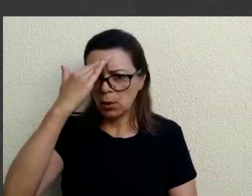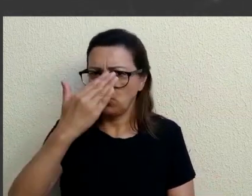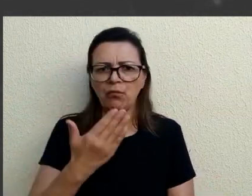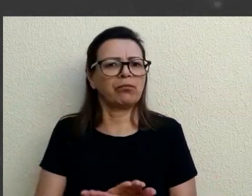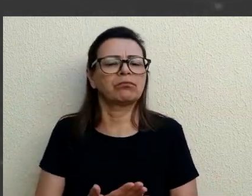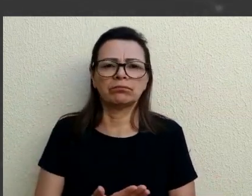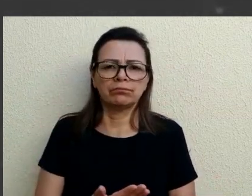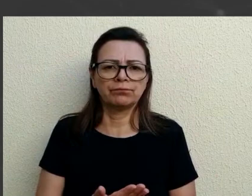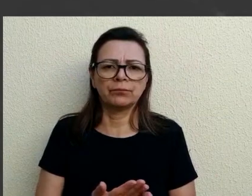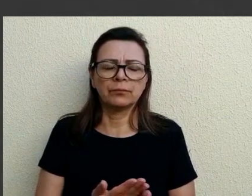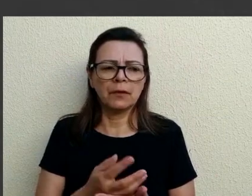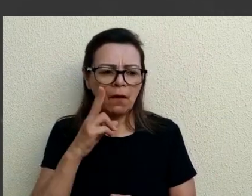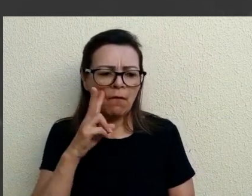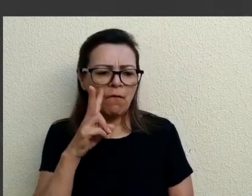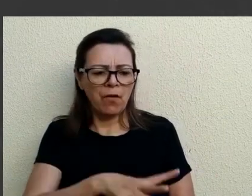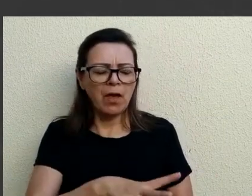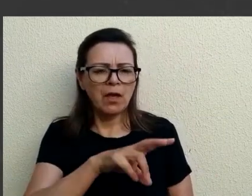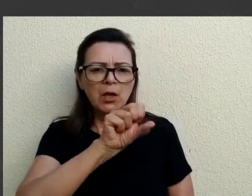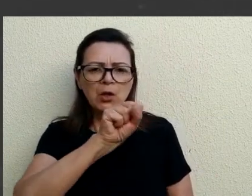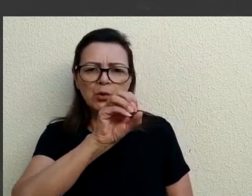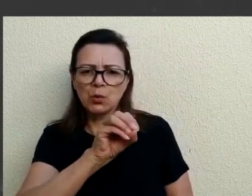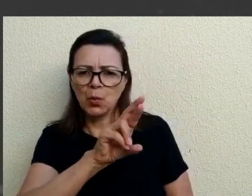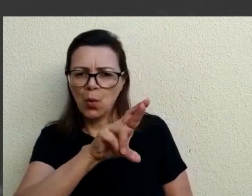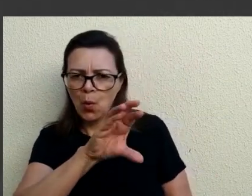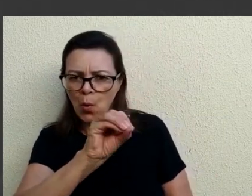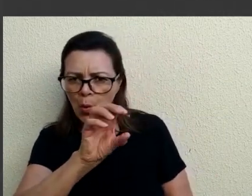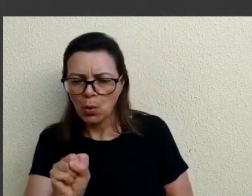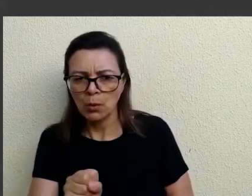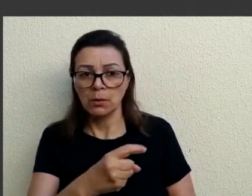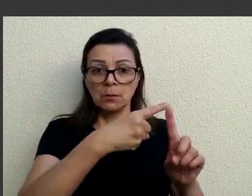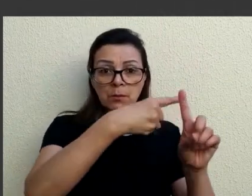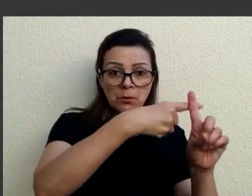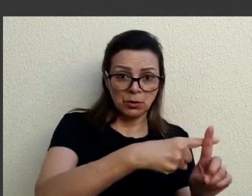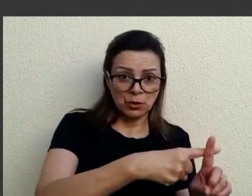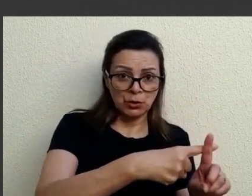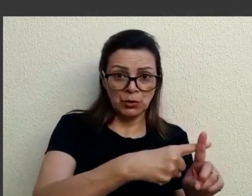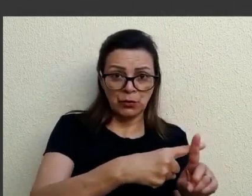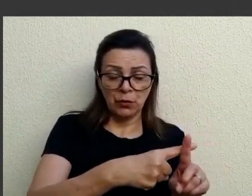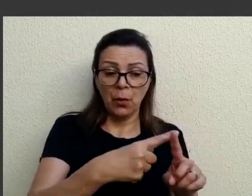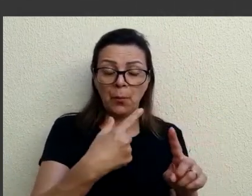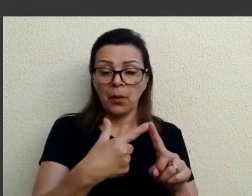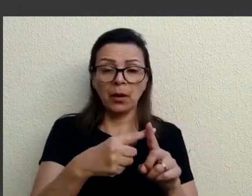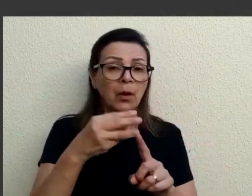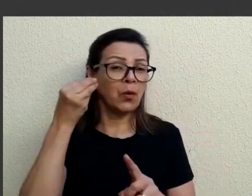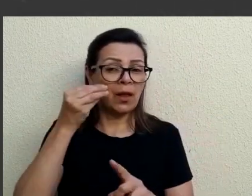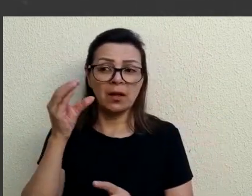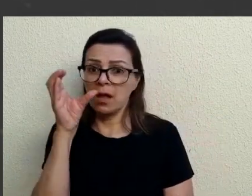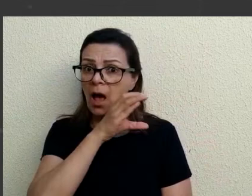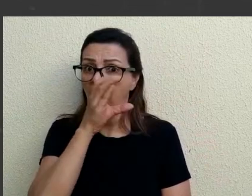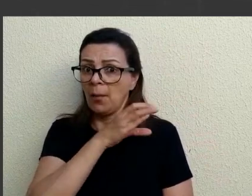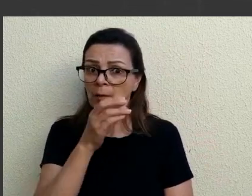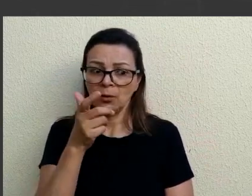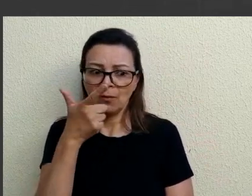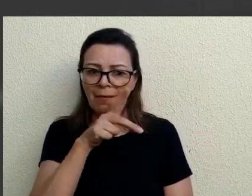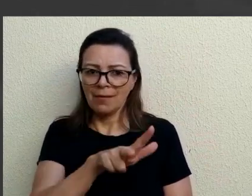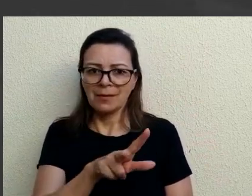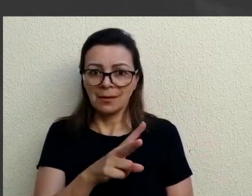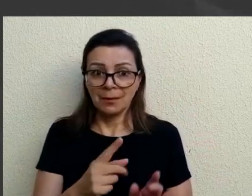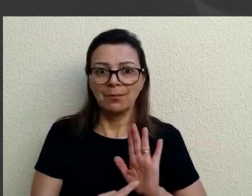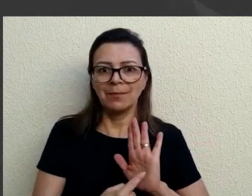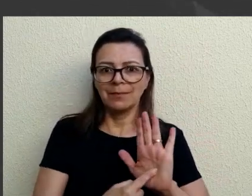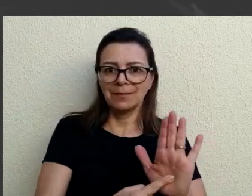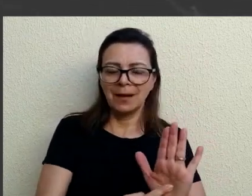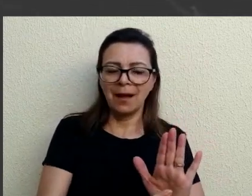detectar em soros que são verdadeiros positivos que o teste rápido não pega ou Elisa